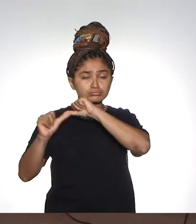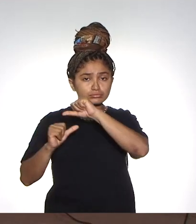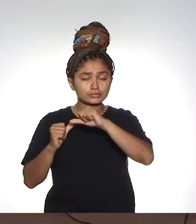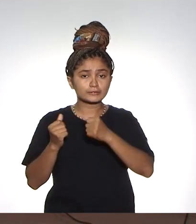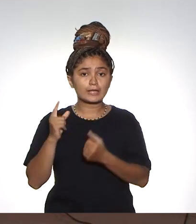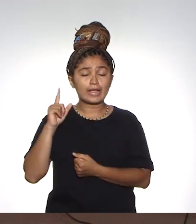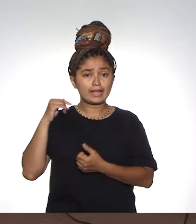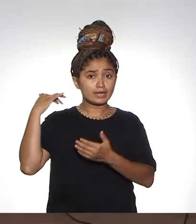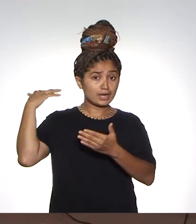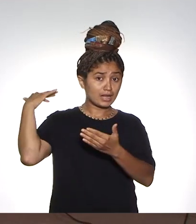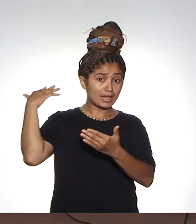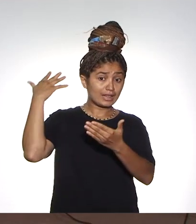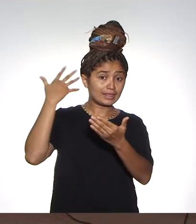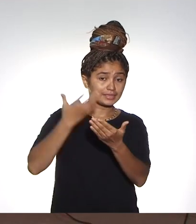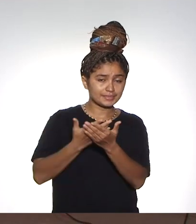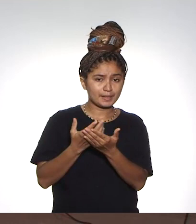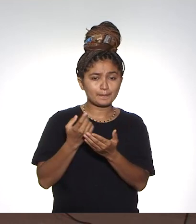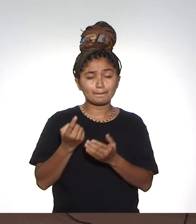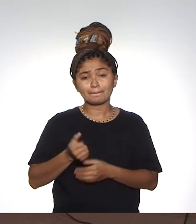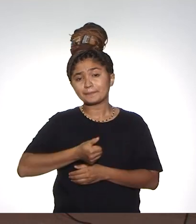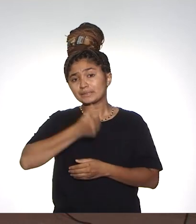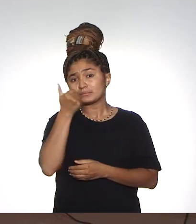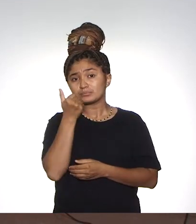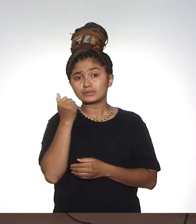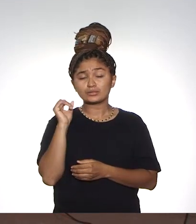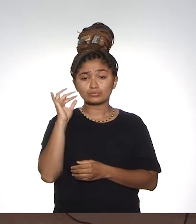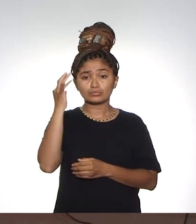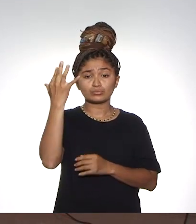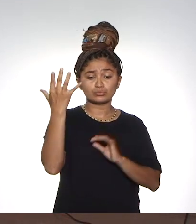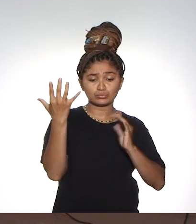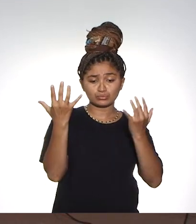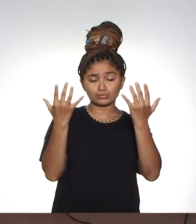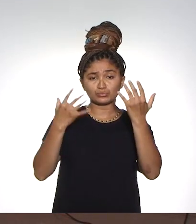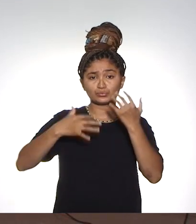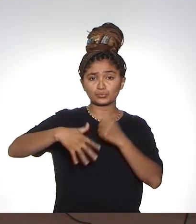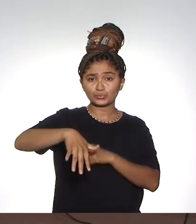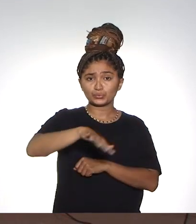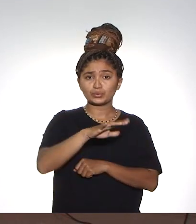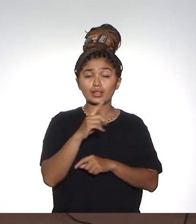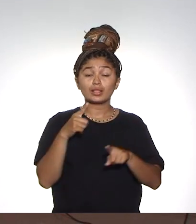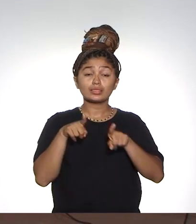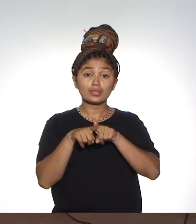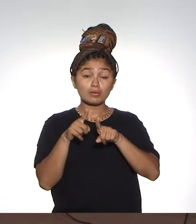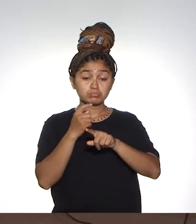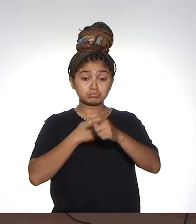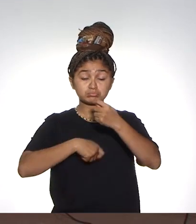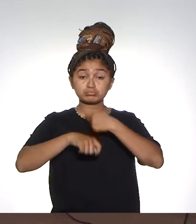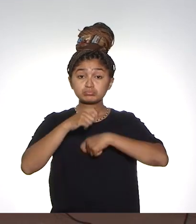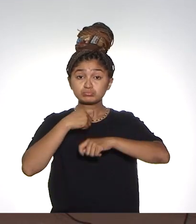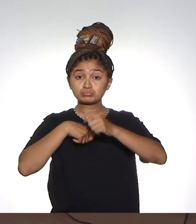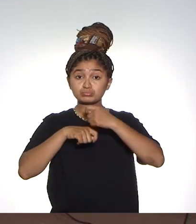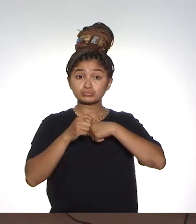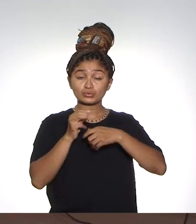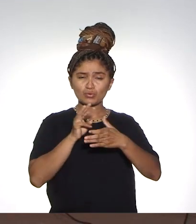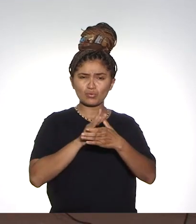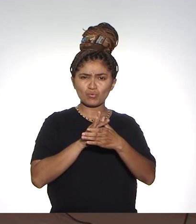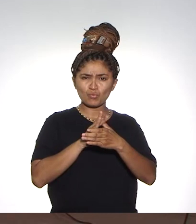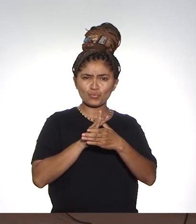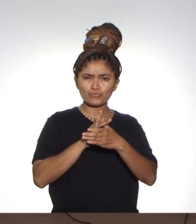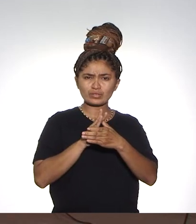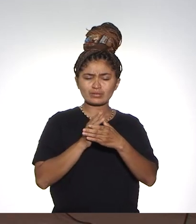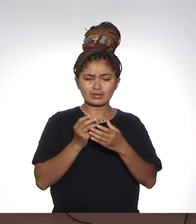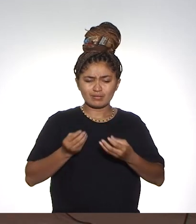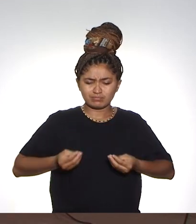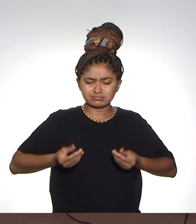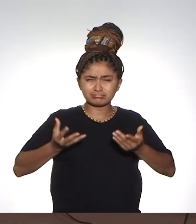demanda muito antiga. Primeiro, a questão de sustentabilidade, questão ambiental, mas uma questão de economia muito forte. A universidade,